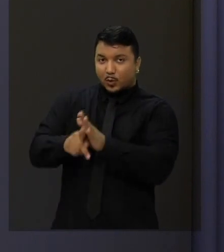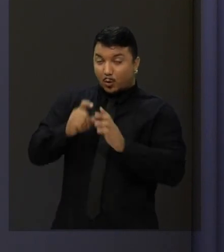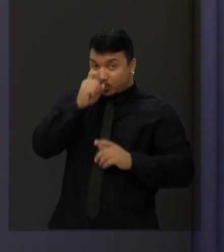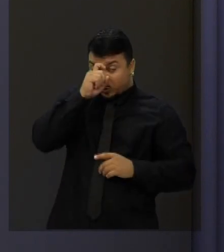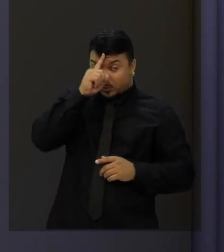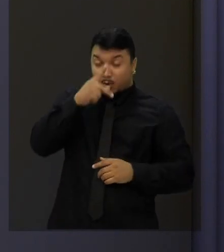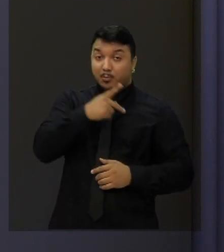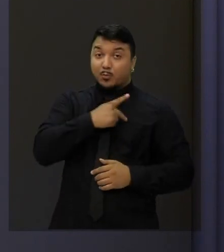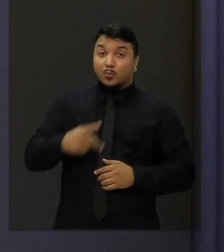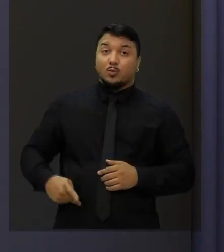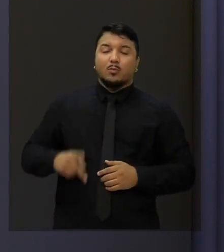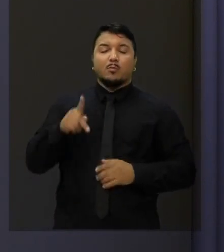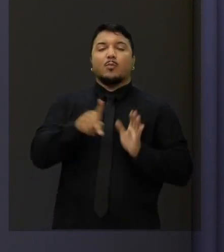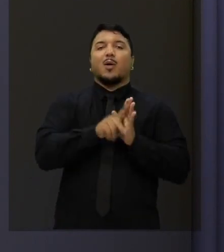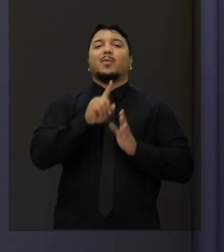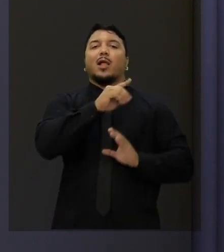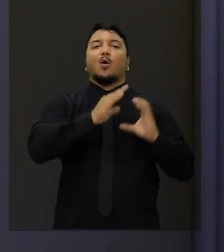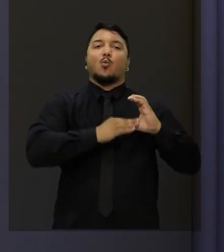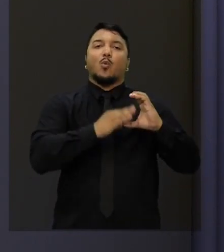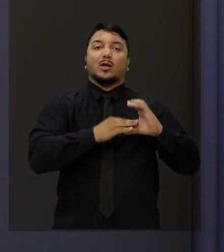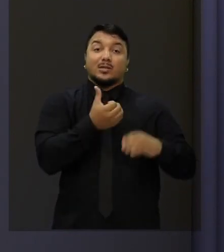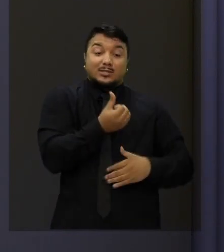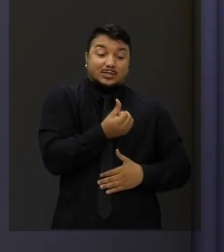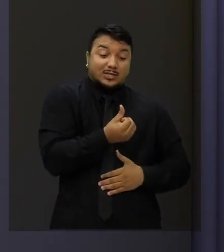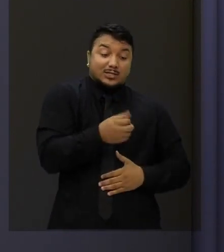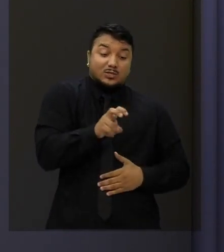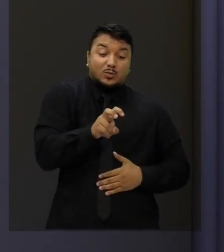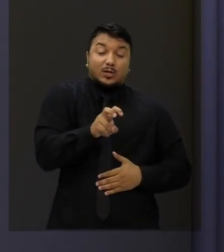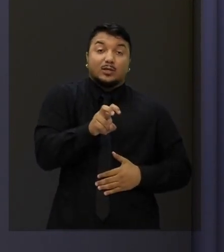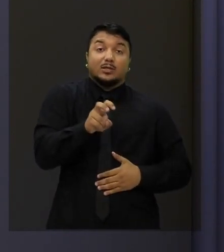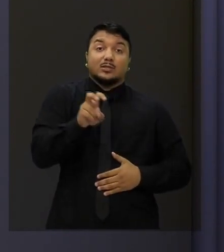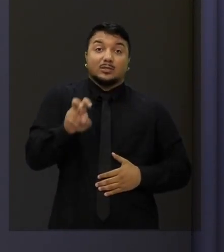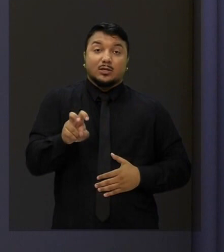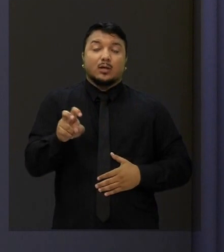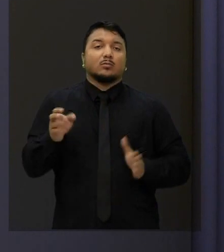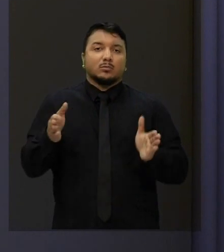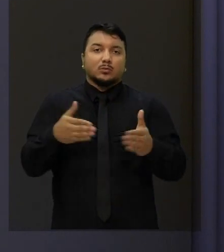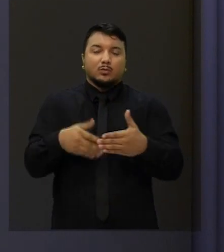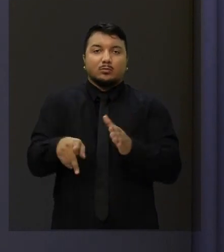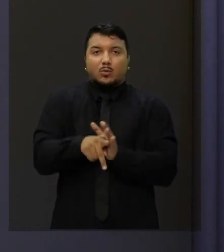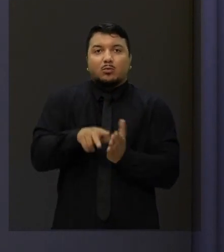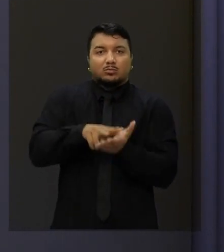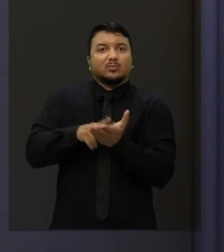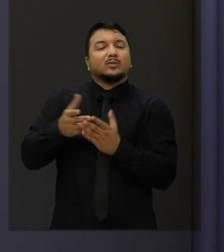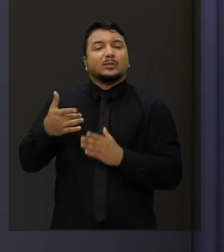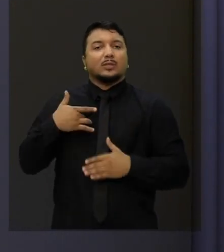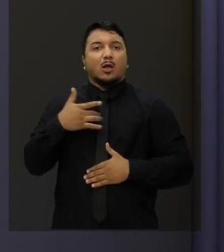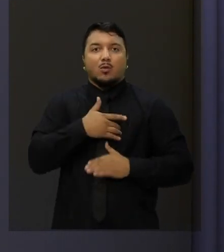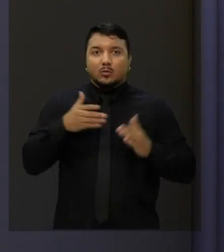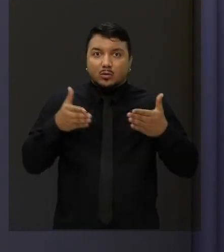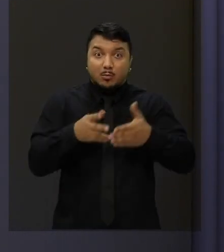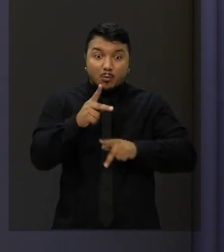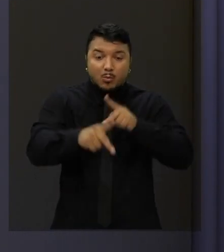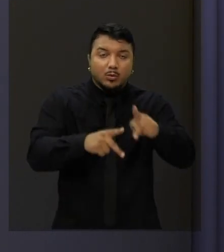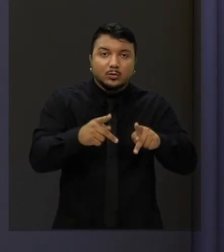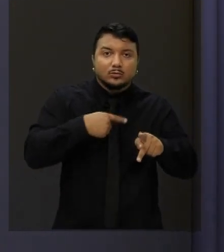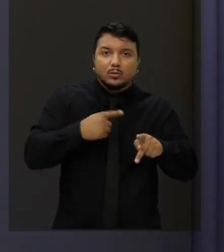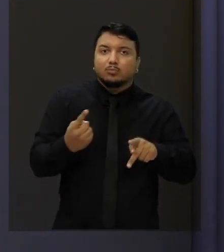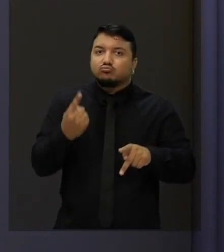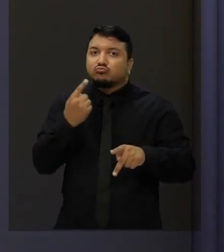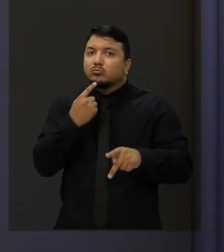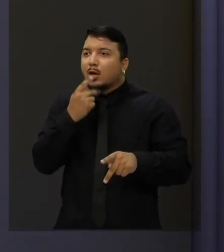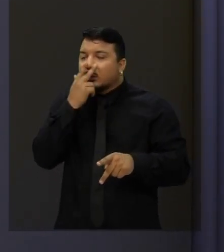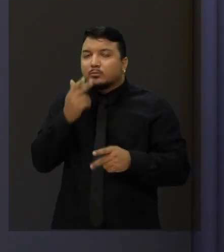público da UES, 655 leitos para a saúde do nosso povo, um dos poucos deputados que não colocou recurso.